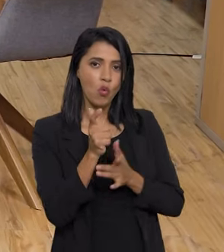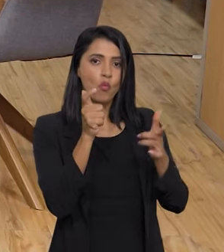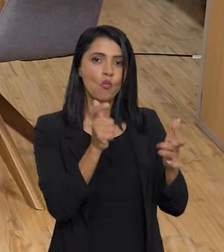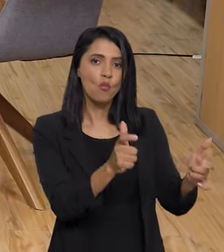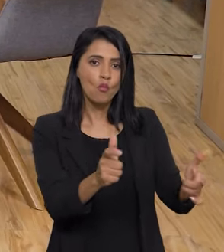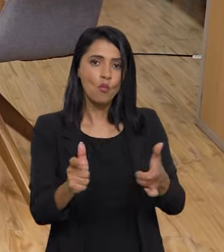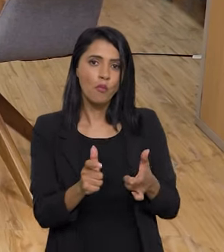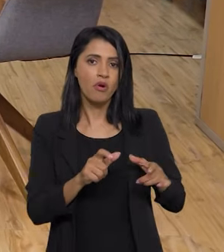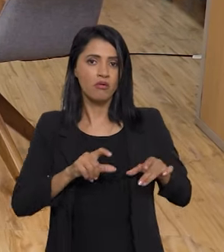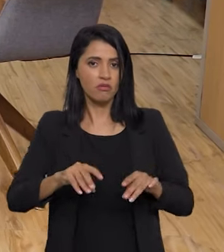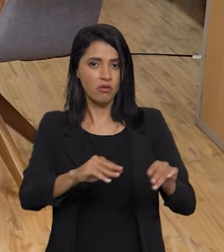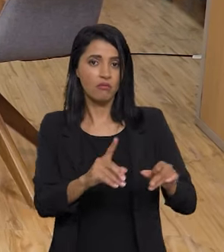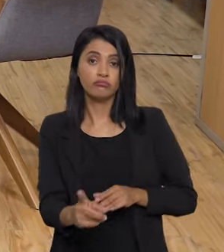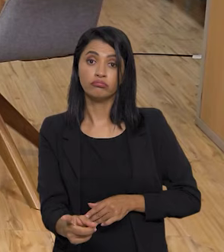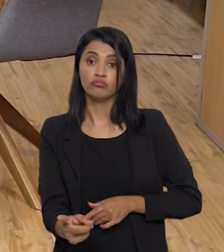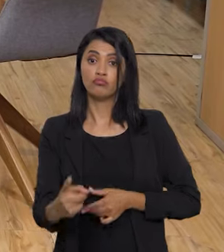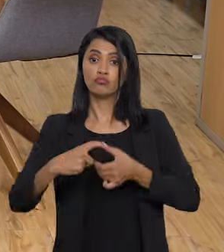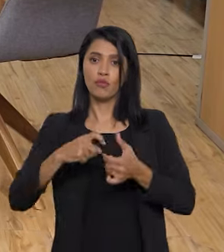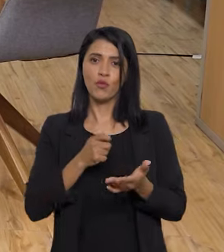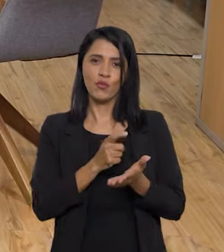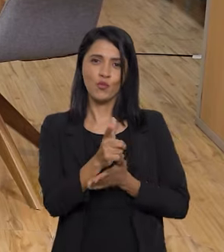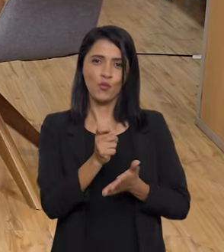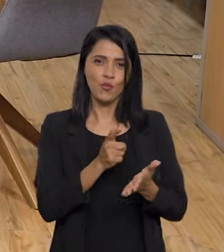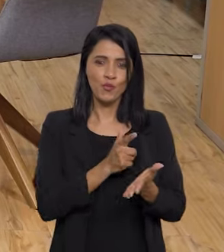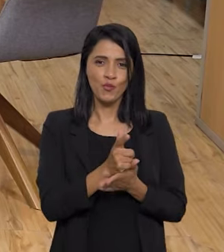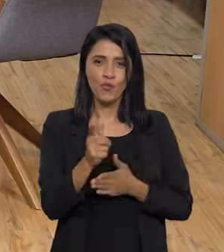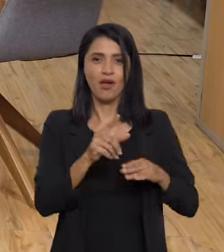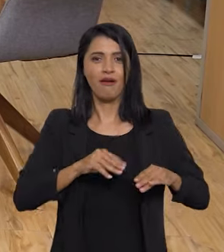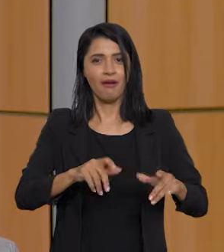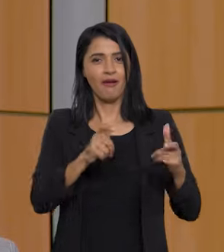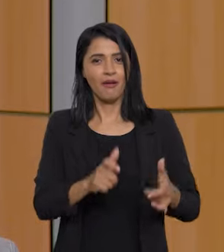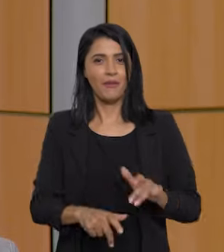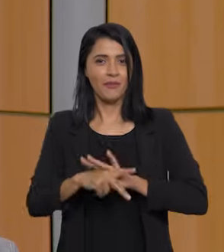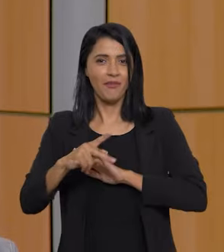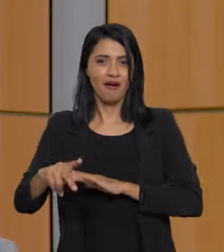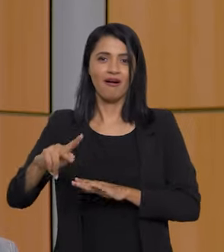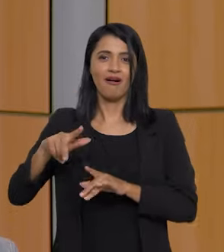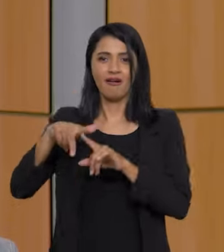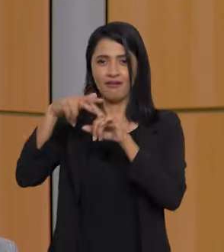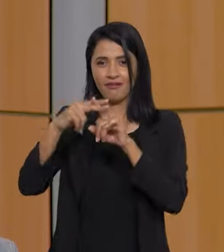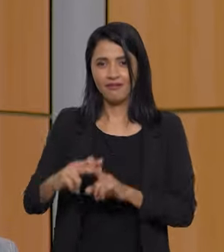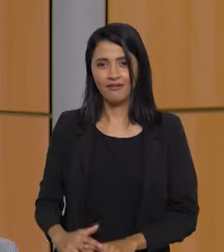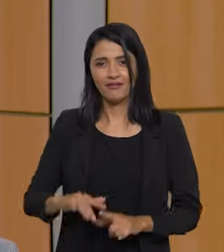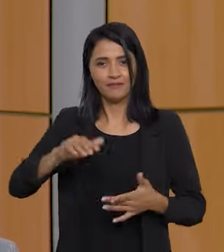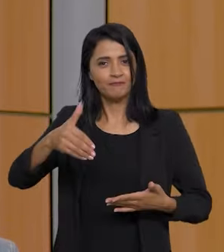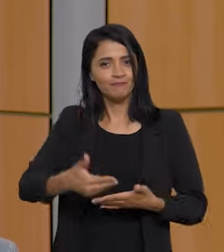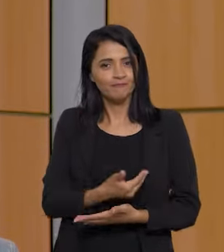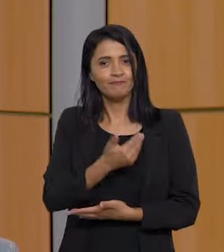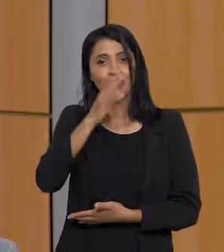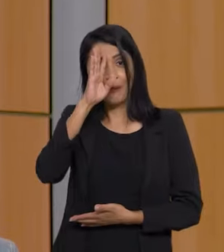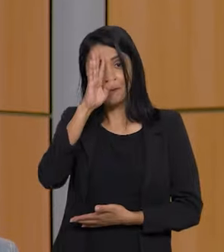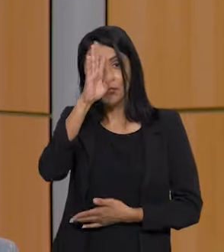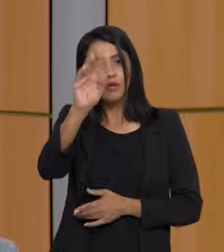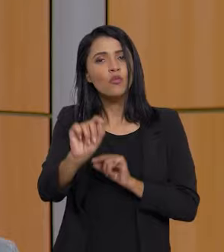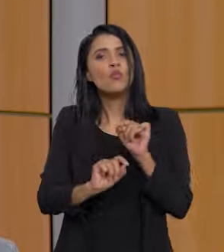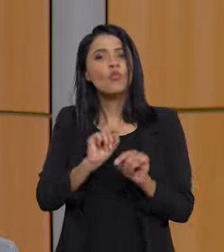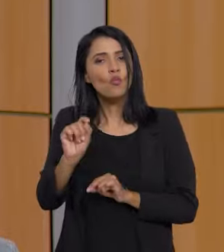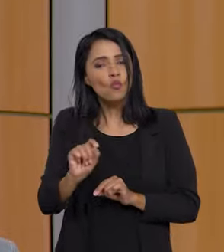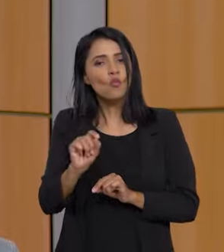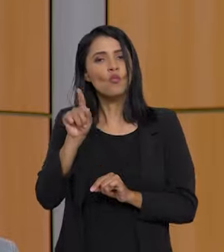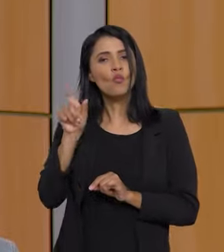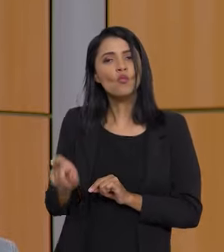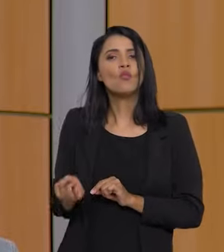terras. Voltamos e voltamos a comprar terra para destinar para a reforma agrária, com a prioridade de atender,